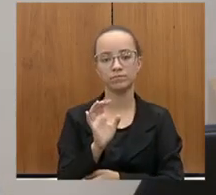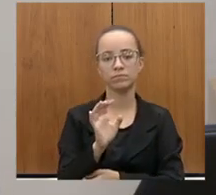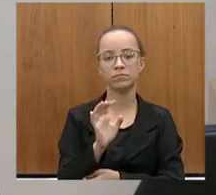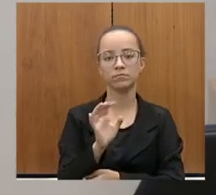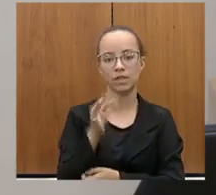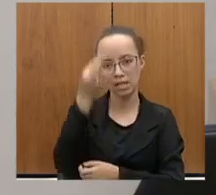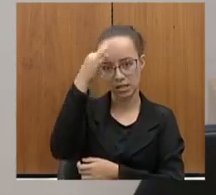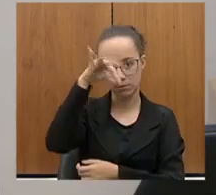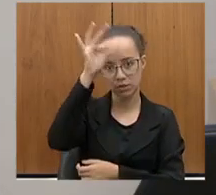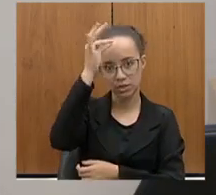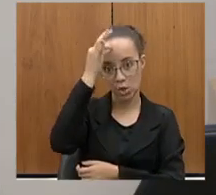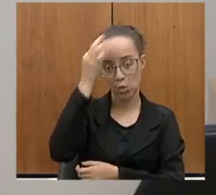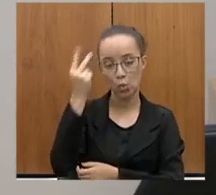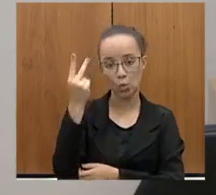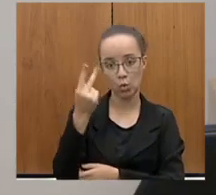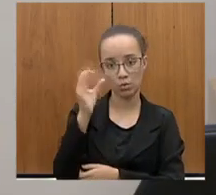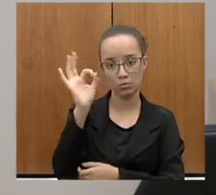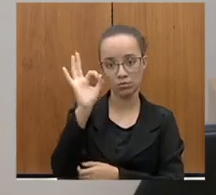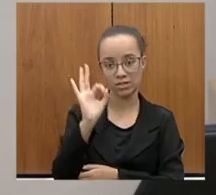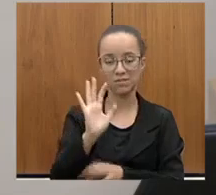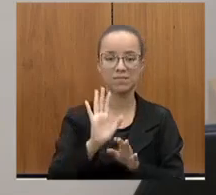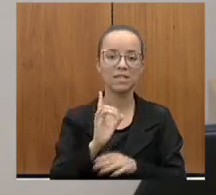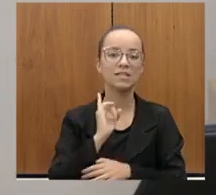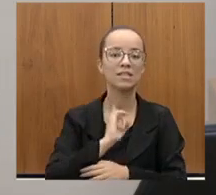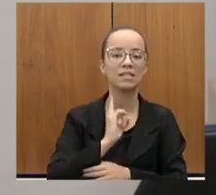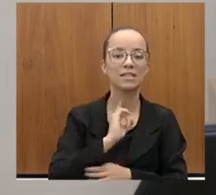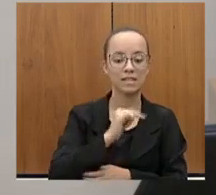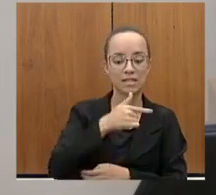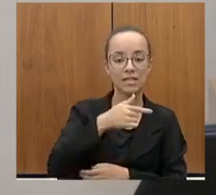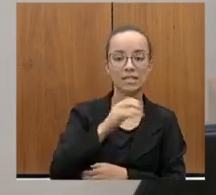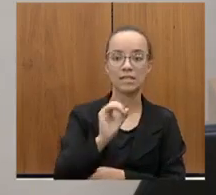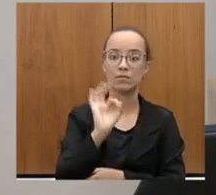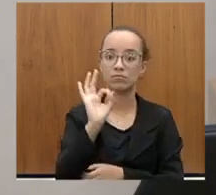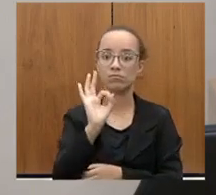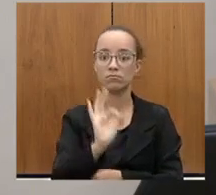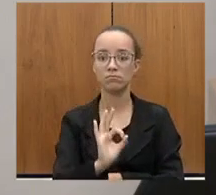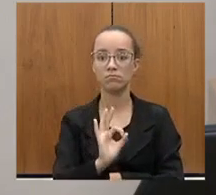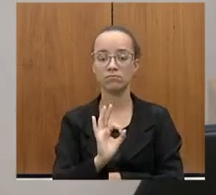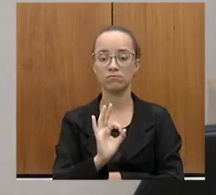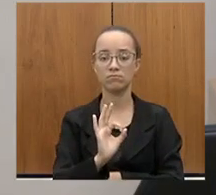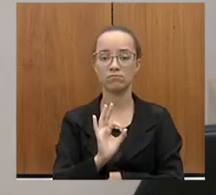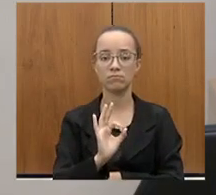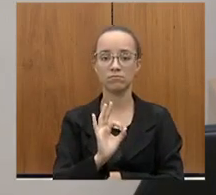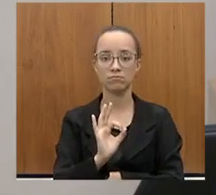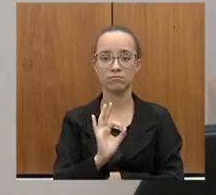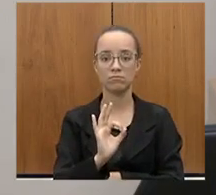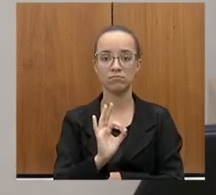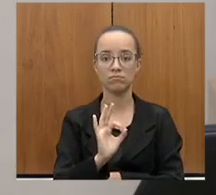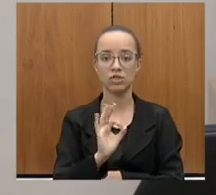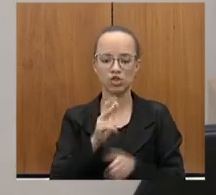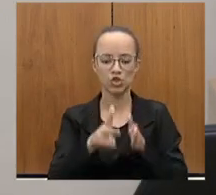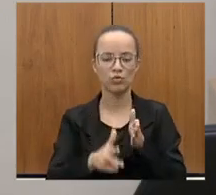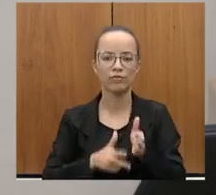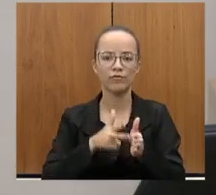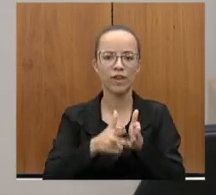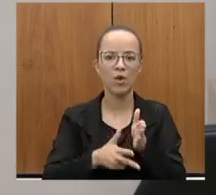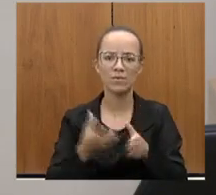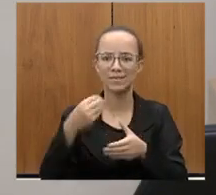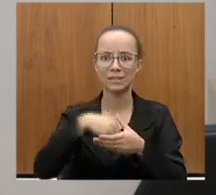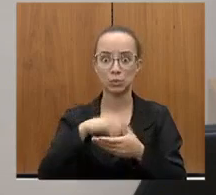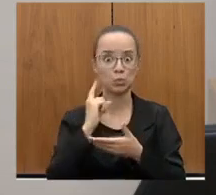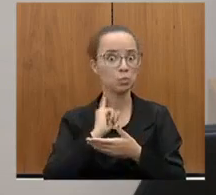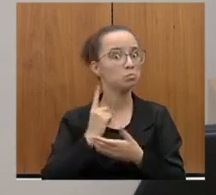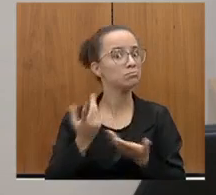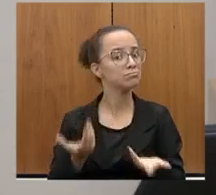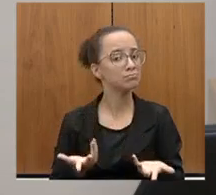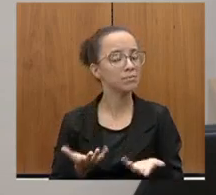com 2%. Minas Gerais tem 70% de ferrovia dentro do Estado.